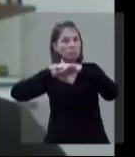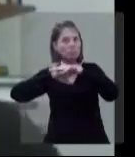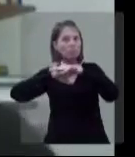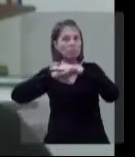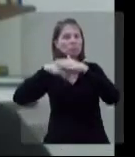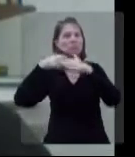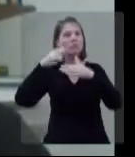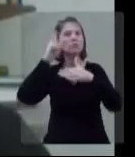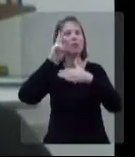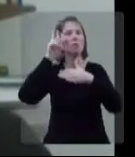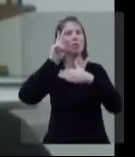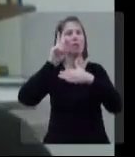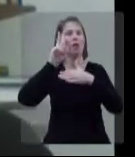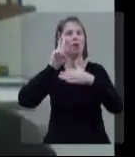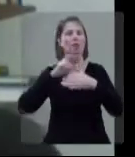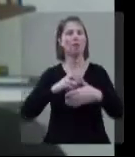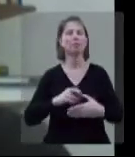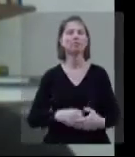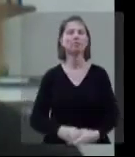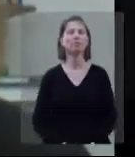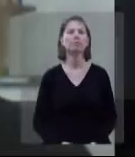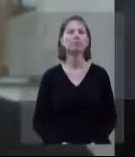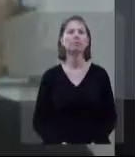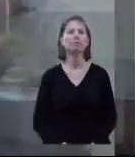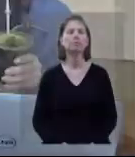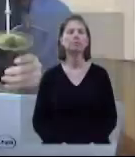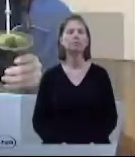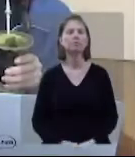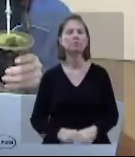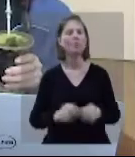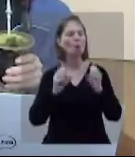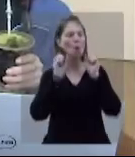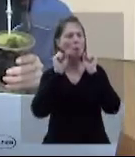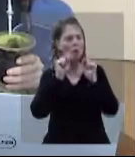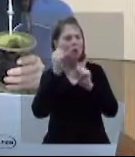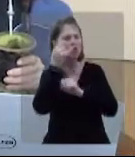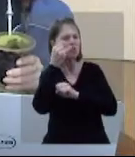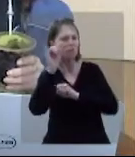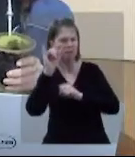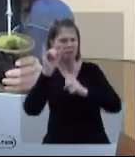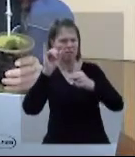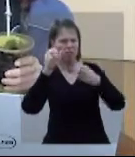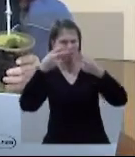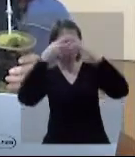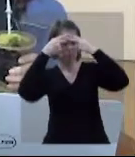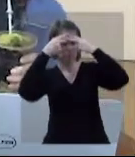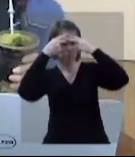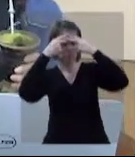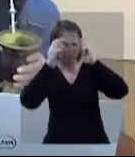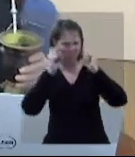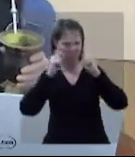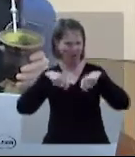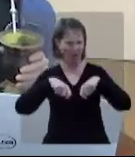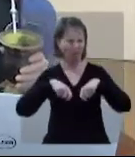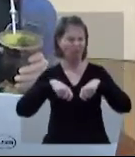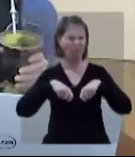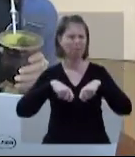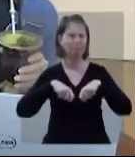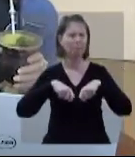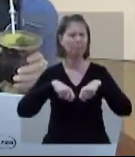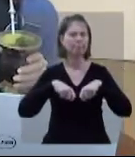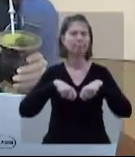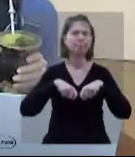esses traumas que não são lembrados, né? Com certeza. E a gente pode prevenir traumas também?